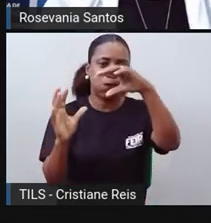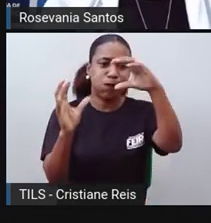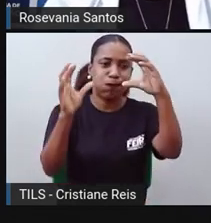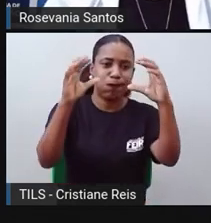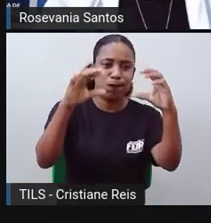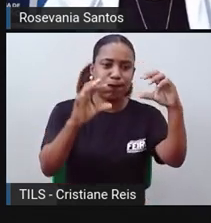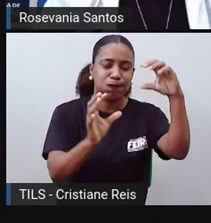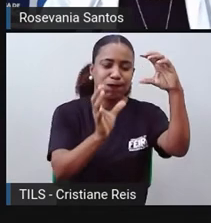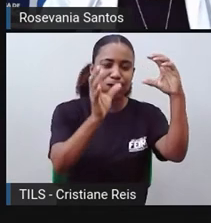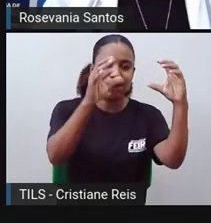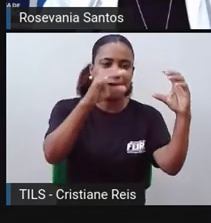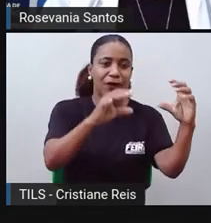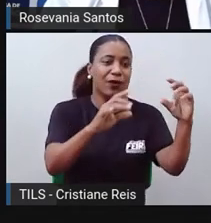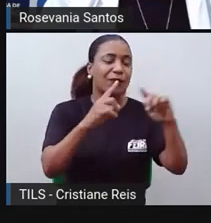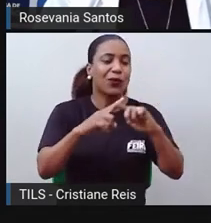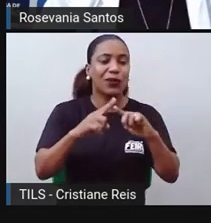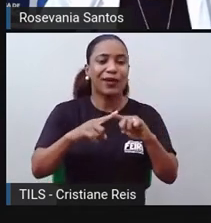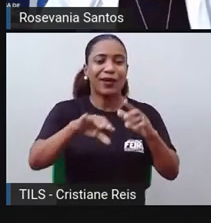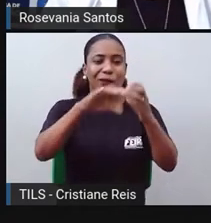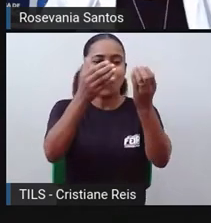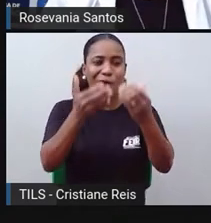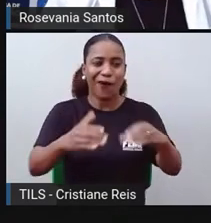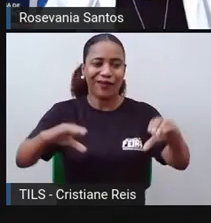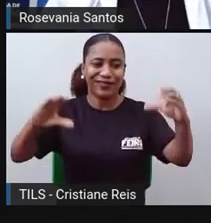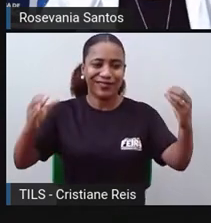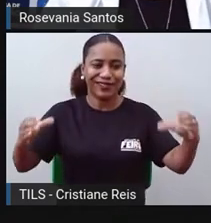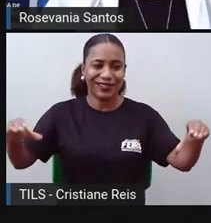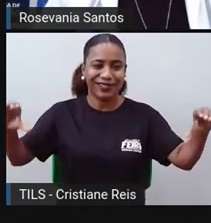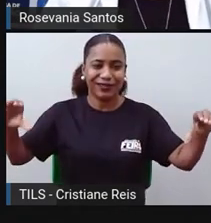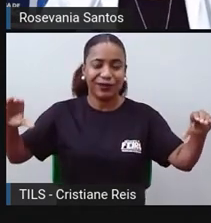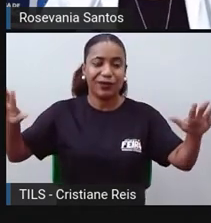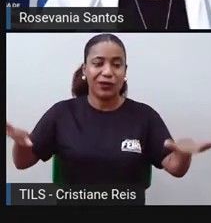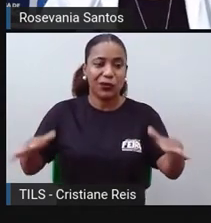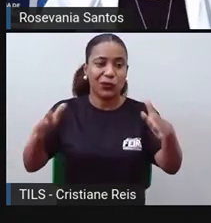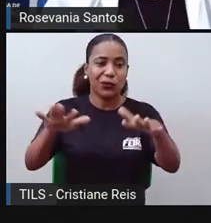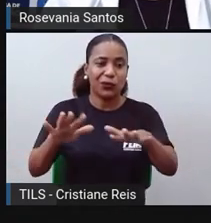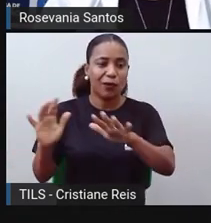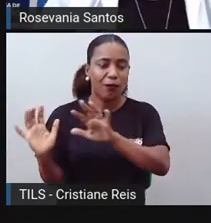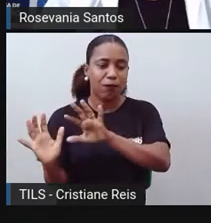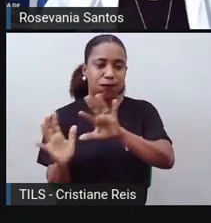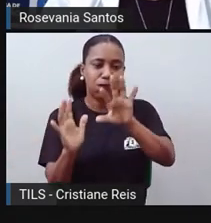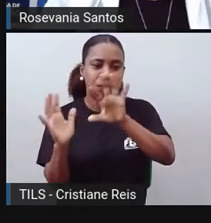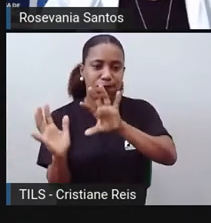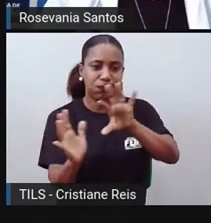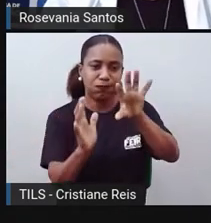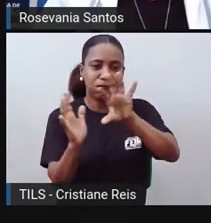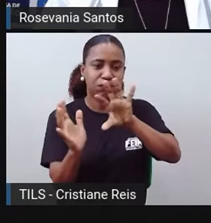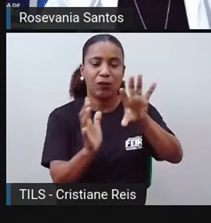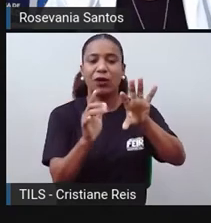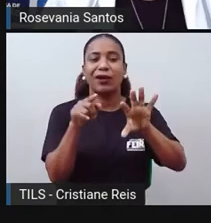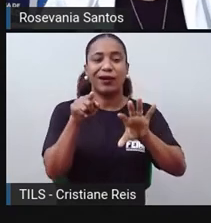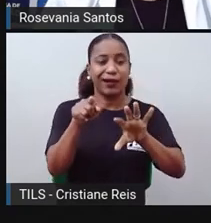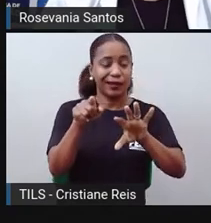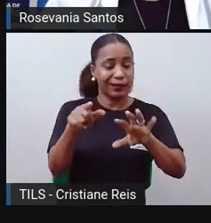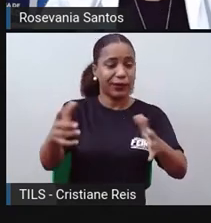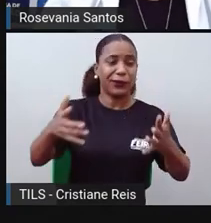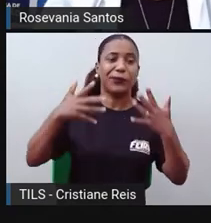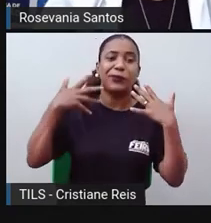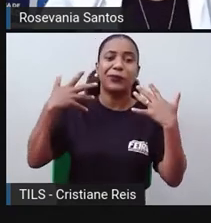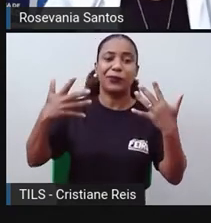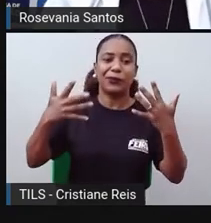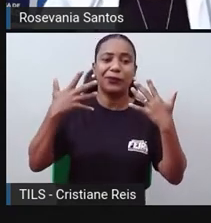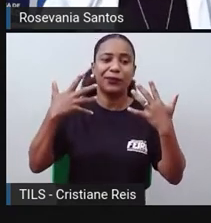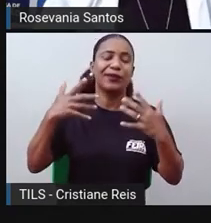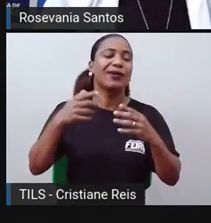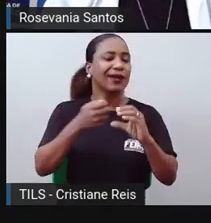principalmente por conta de que a Austrália é cortada pelo trópico de Capricórnio, então eu vou ter características tropicais e características subtropicais